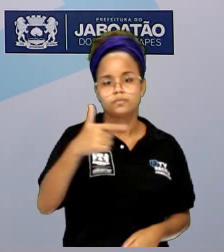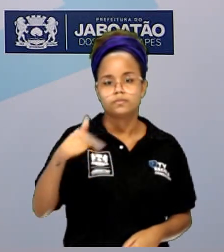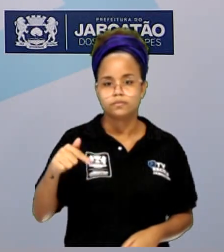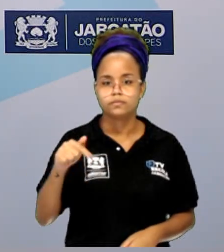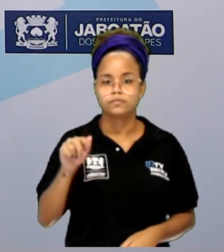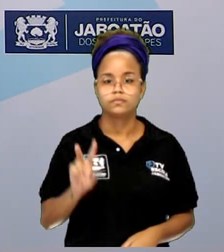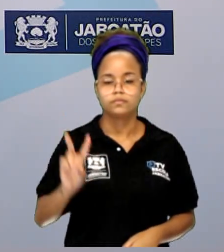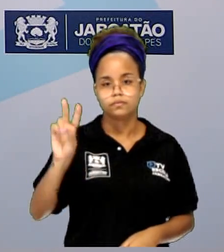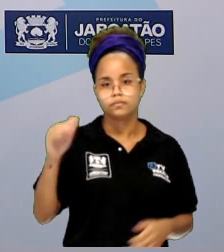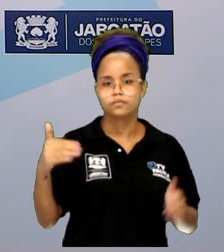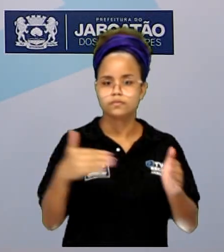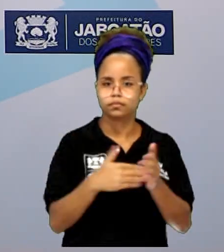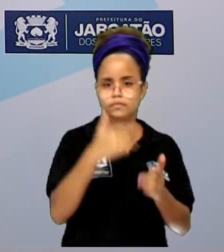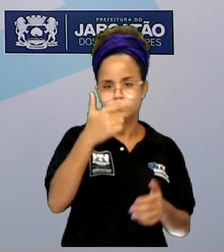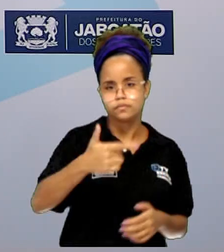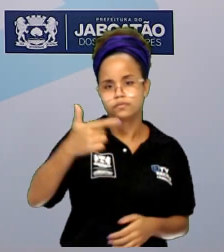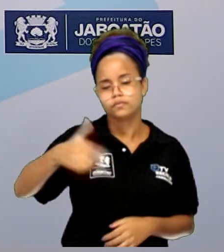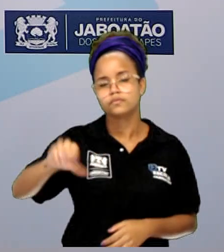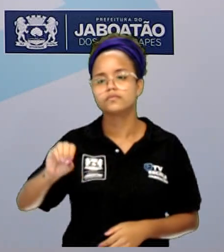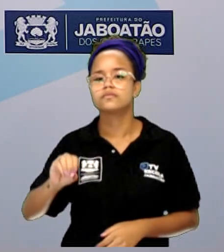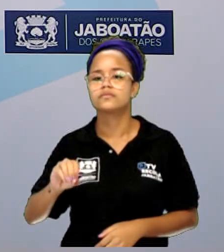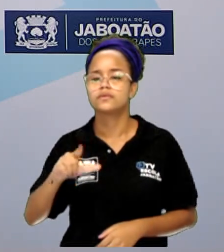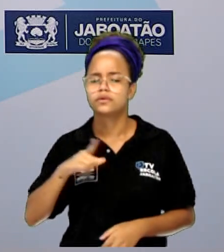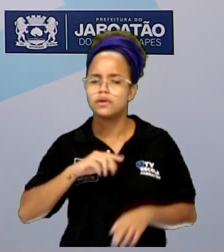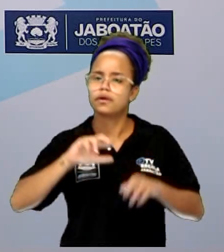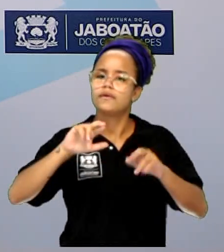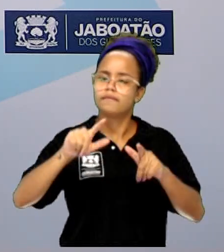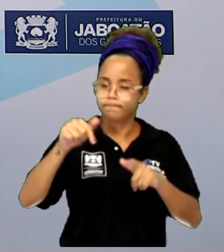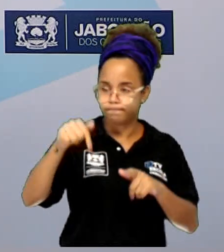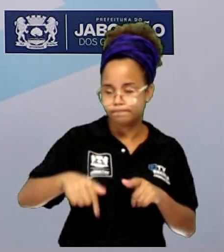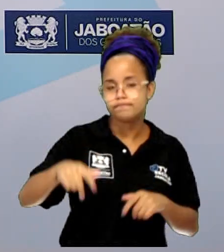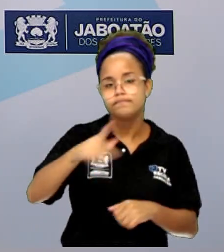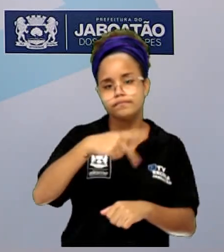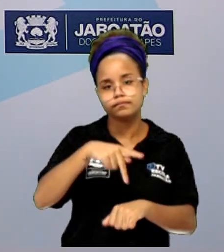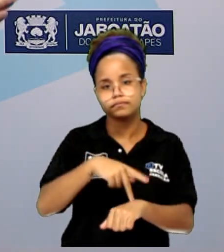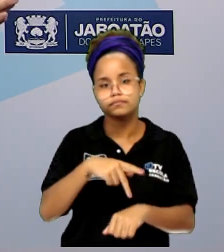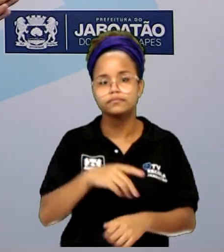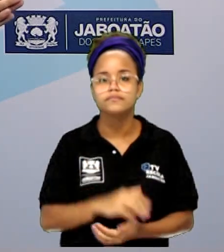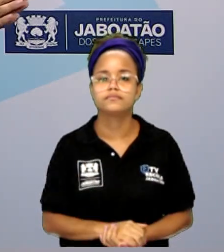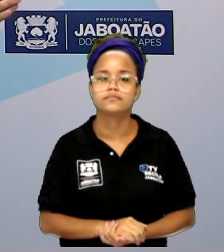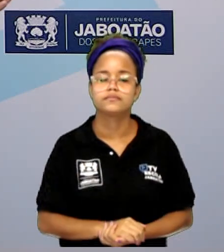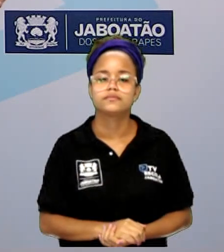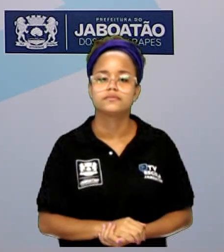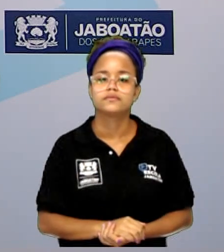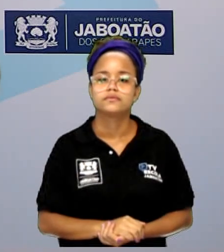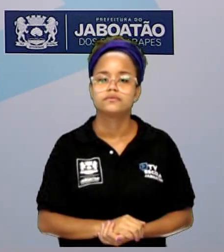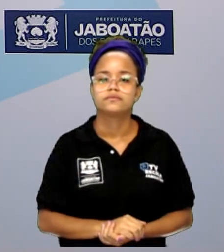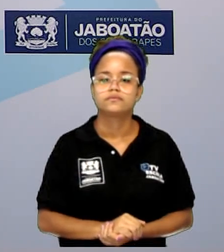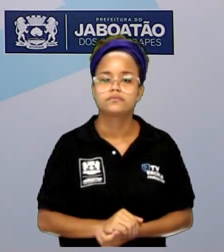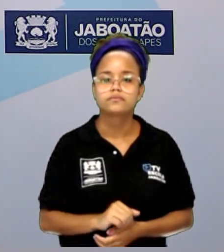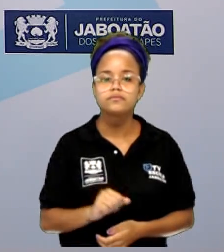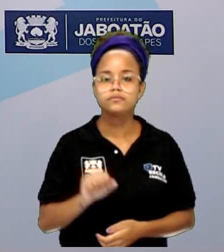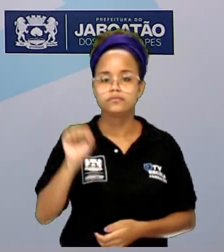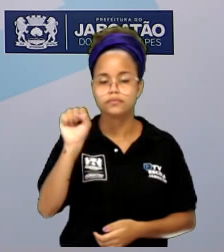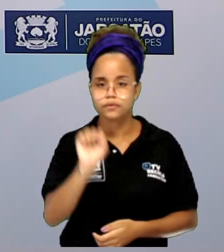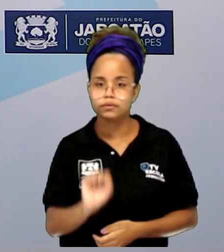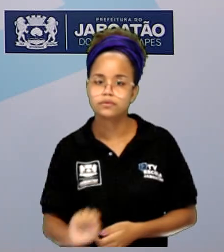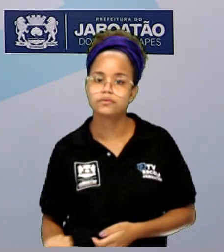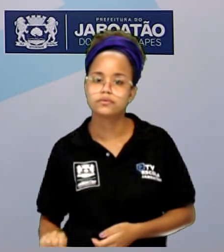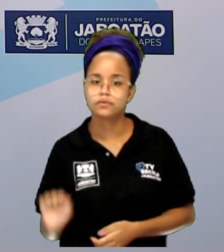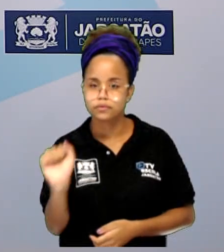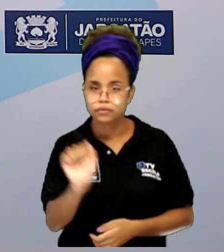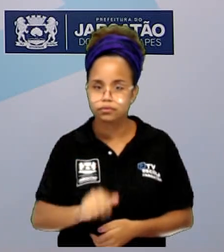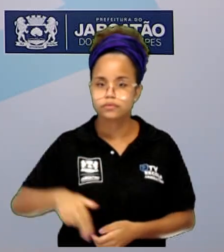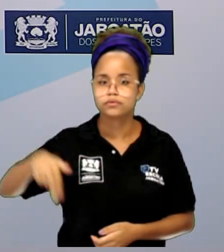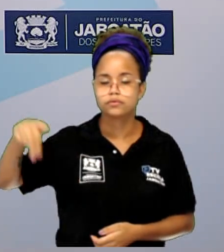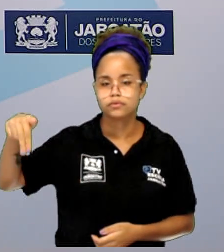volts. A gente tem essa diferenciação no nosso país, né? Você tem lá no sul e sudeste, a tensão nas tomadas